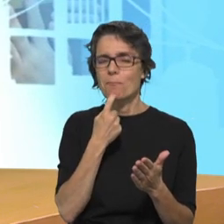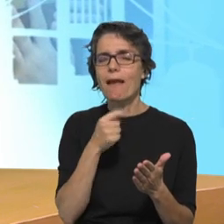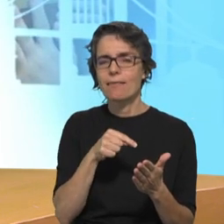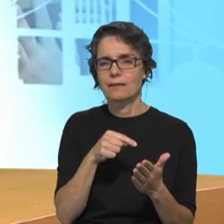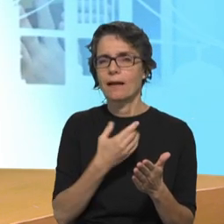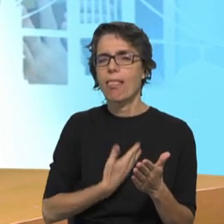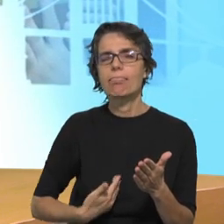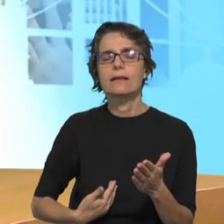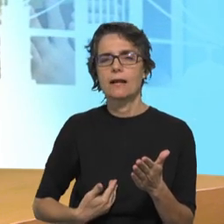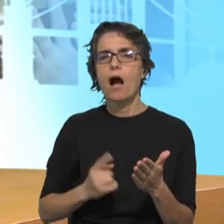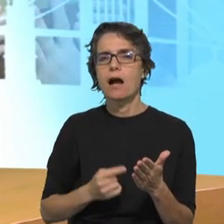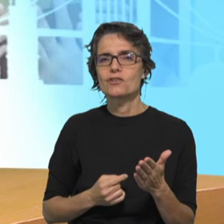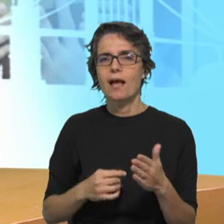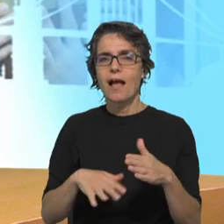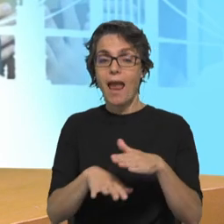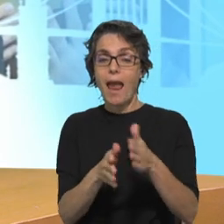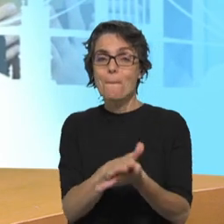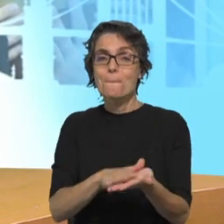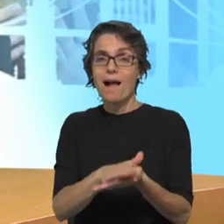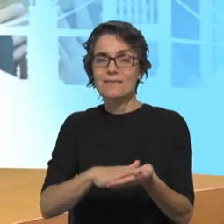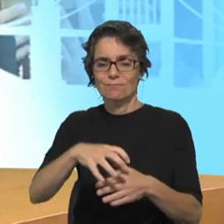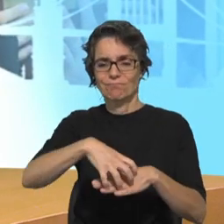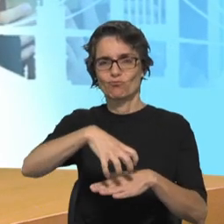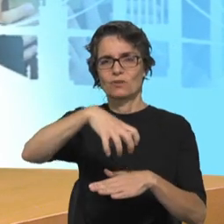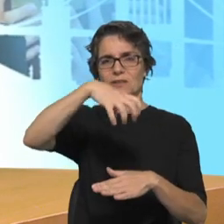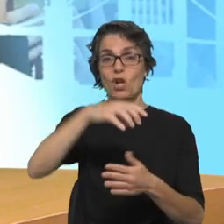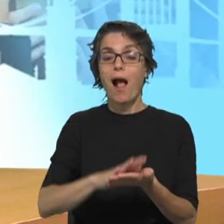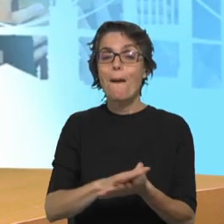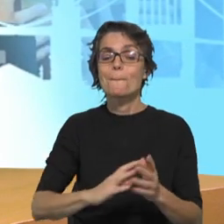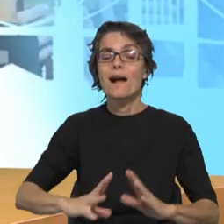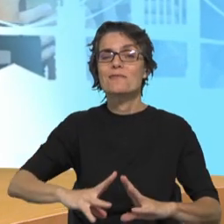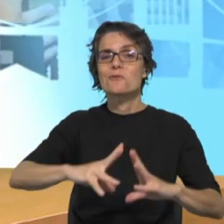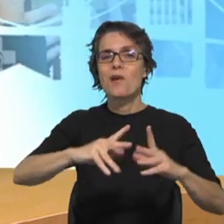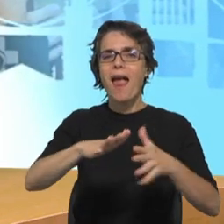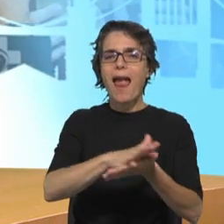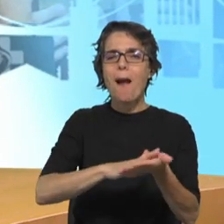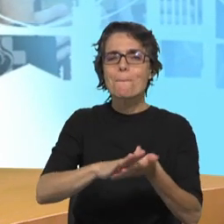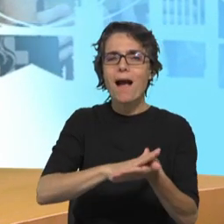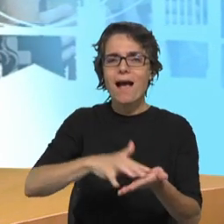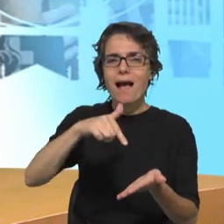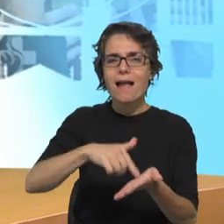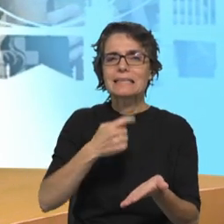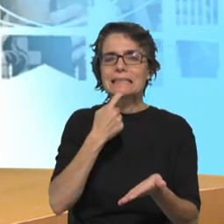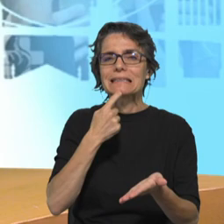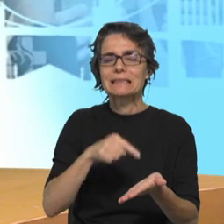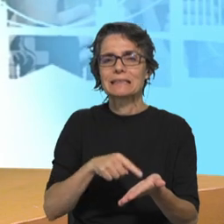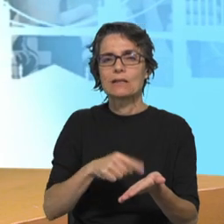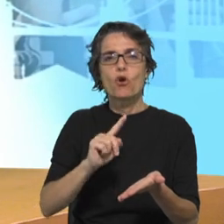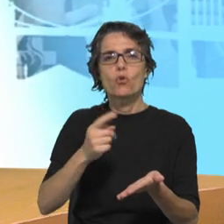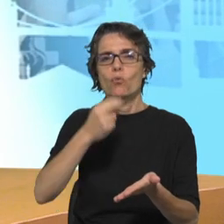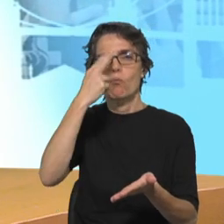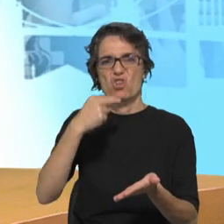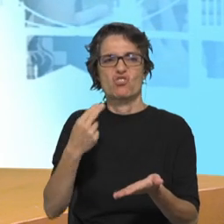qual se constrói um edifício. A identidade, portanto, não é uma história bloqueada, é